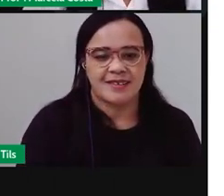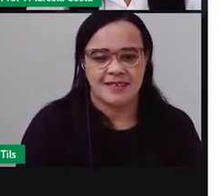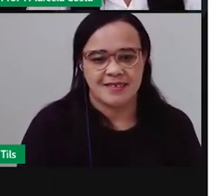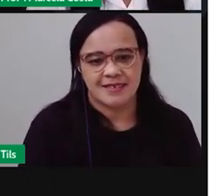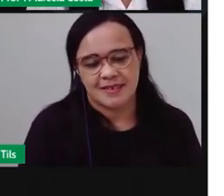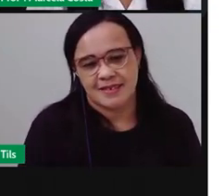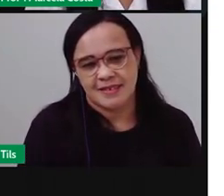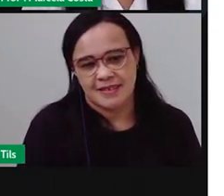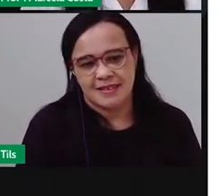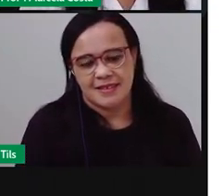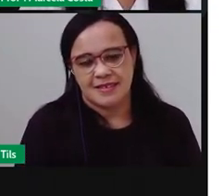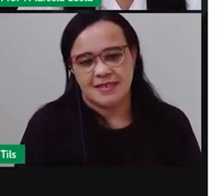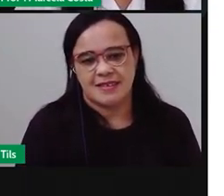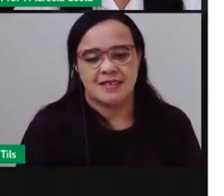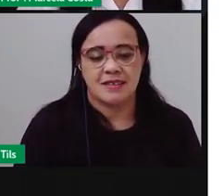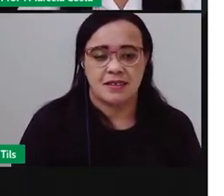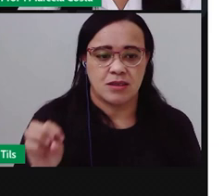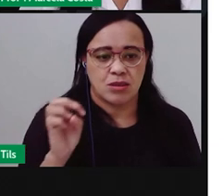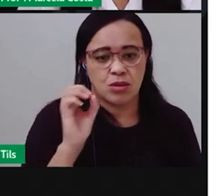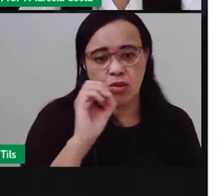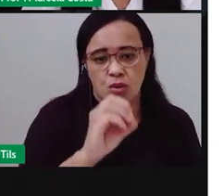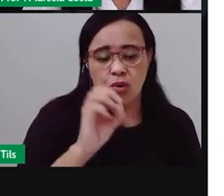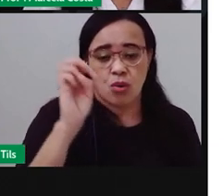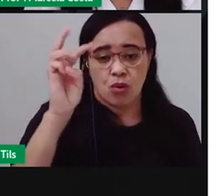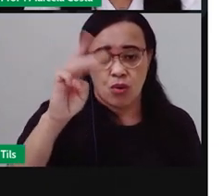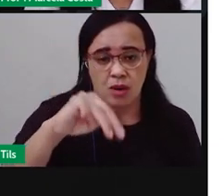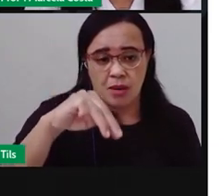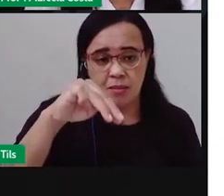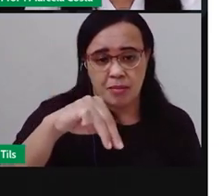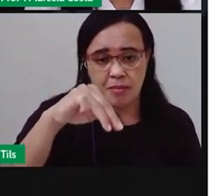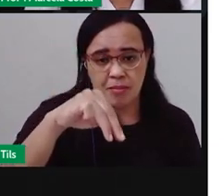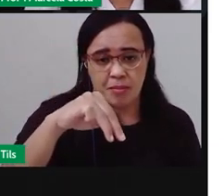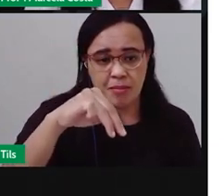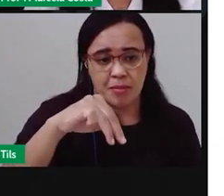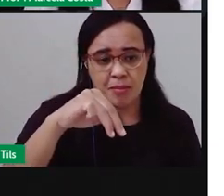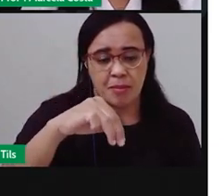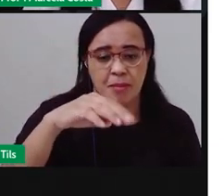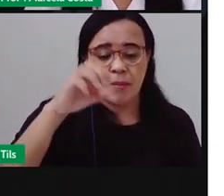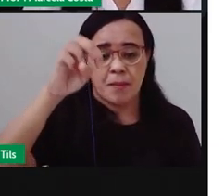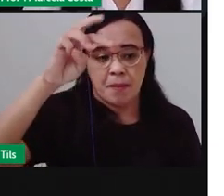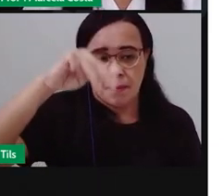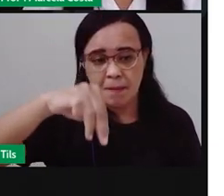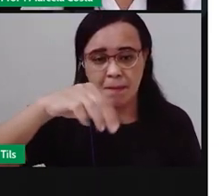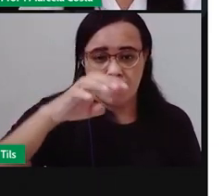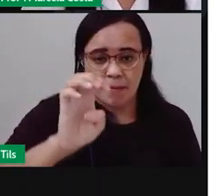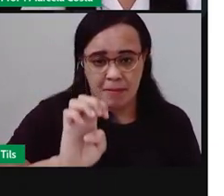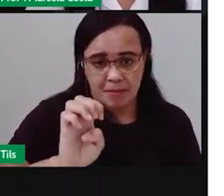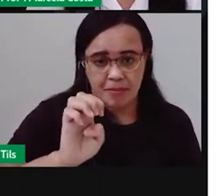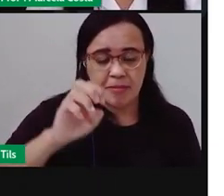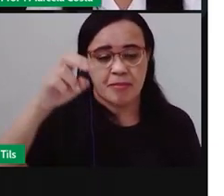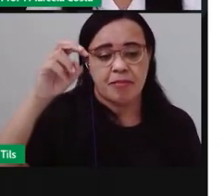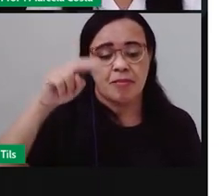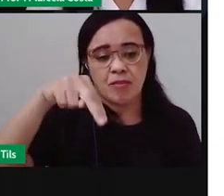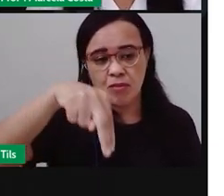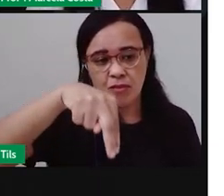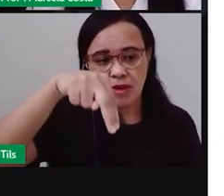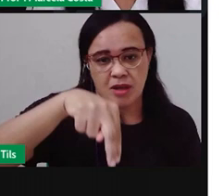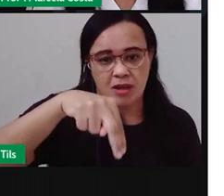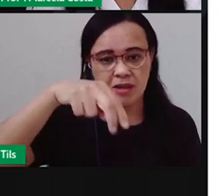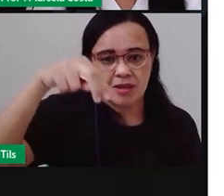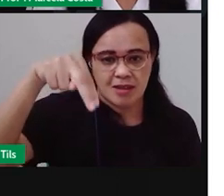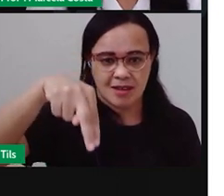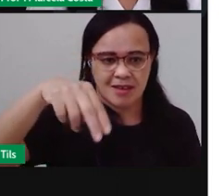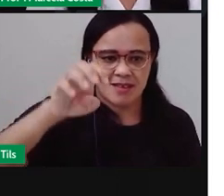O M É Mê E o N É Nê